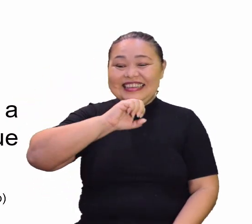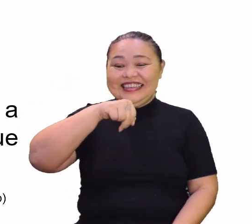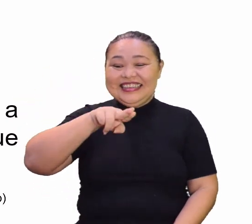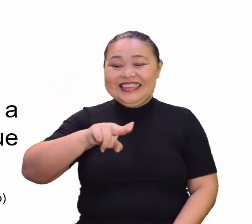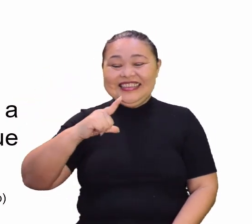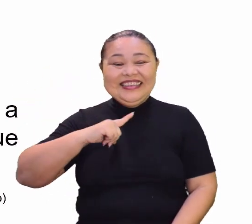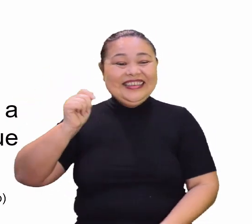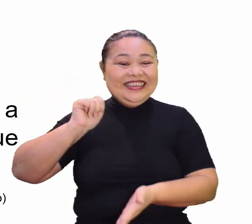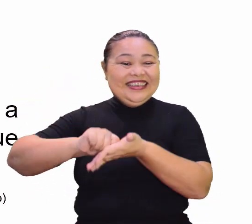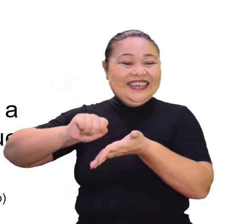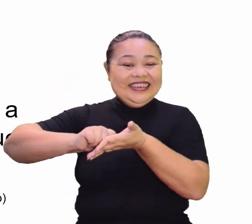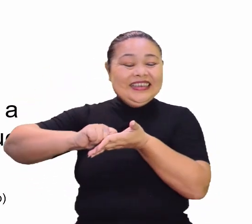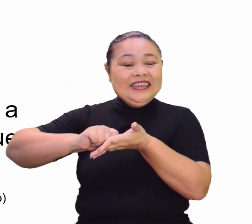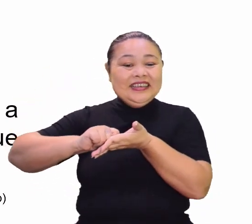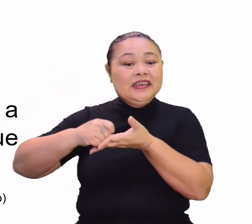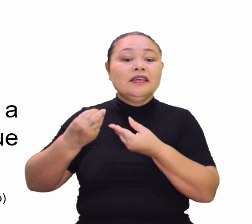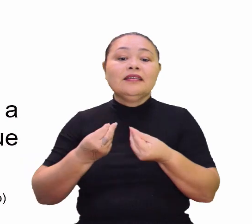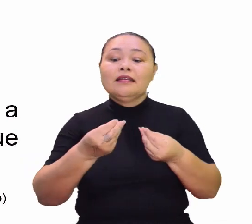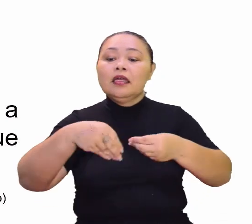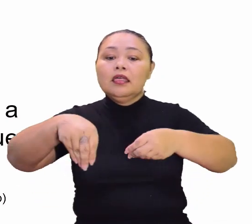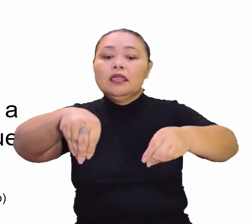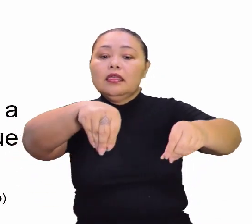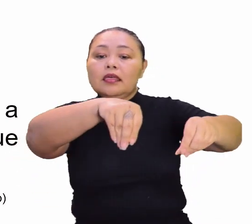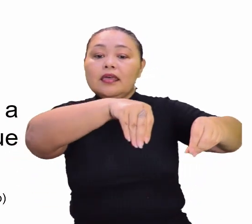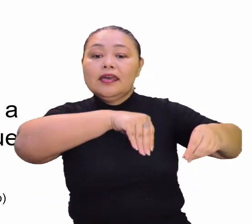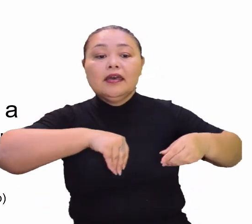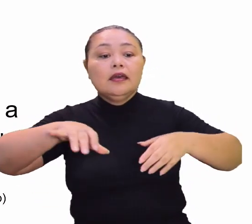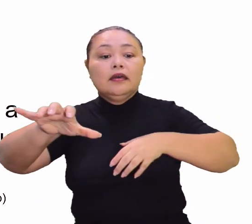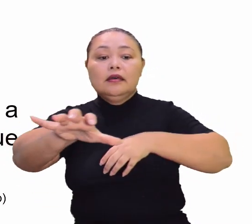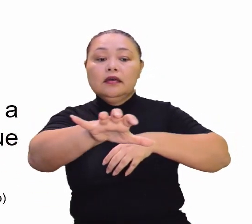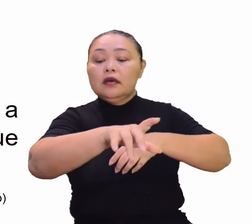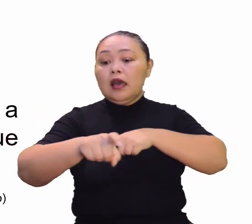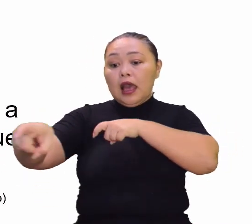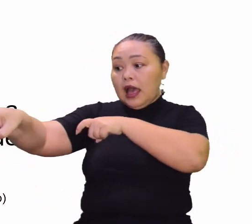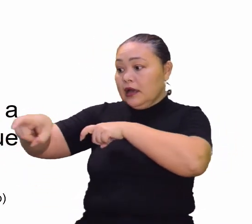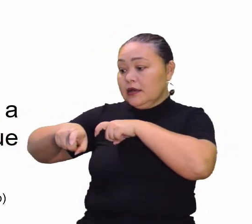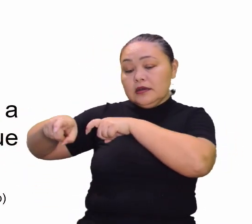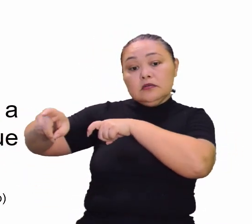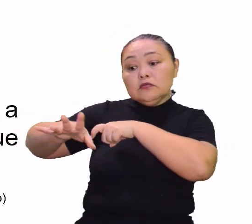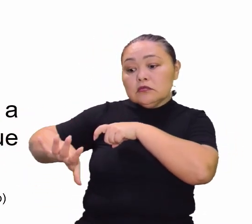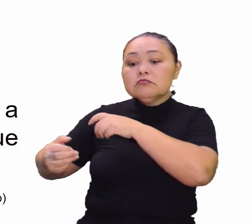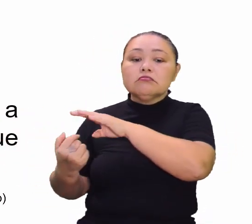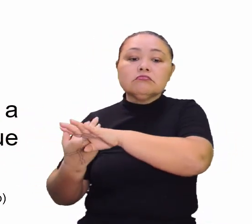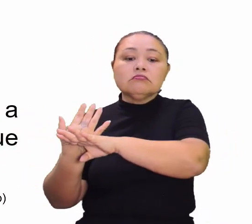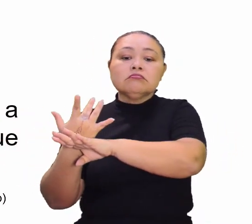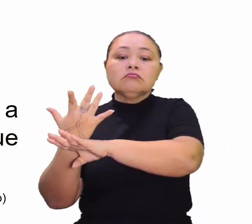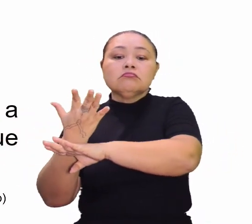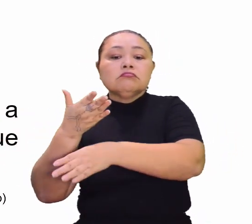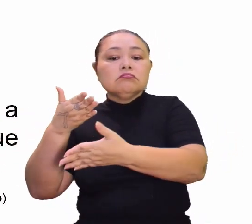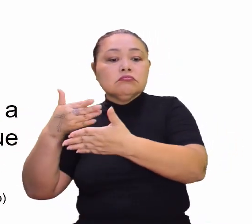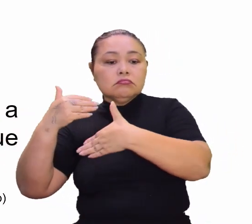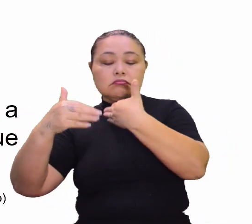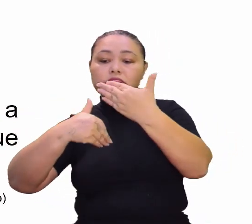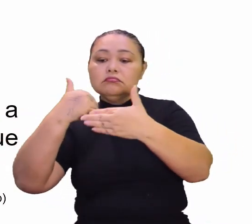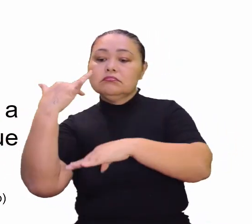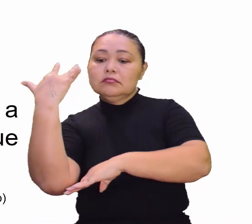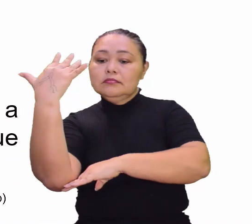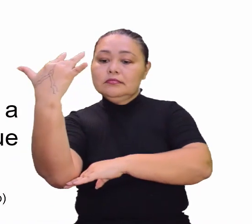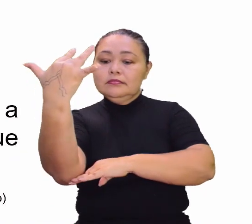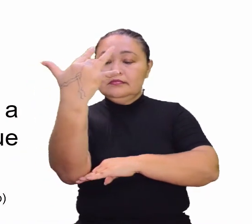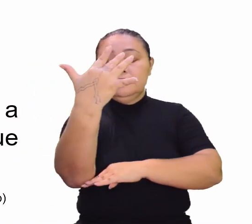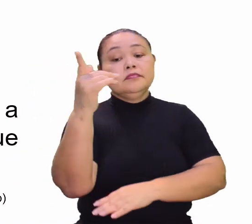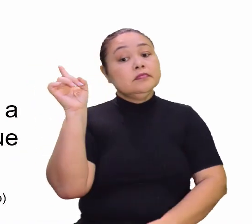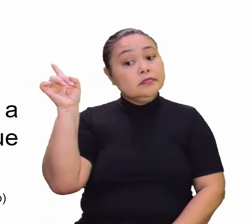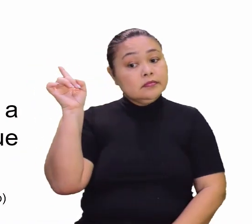sabe até o está escrito. Pois é. Distribuição das terras e dos espaços agricultáveis para impedir o avanço sobre